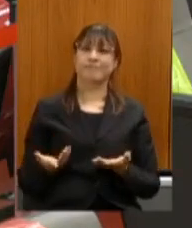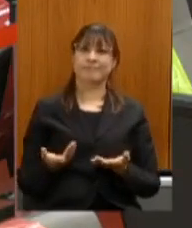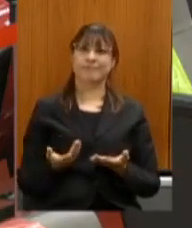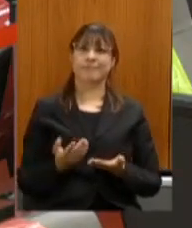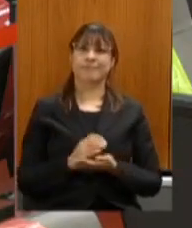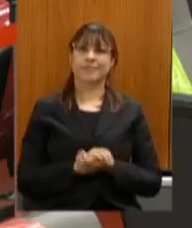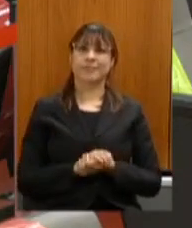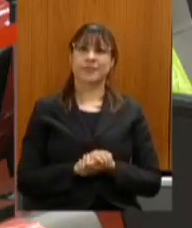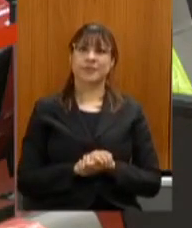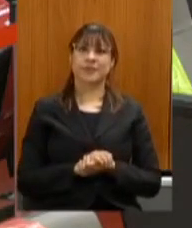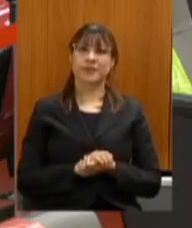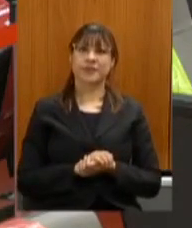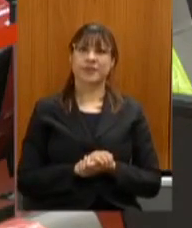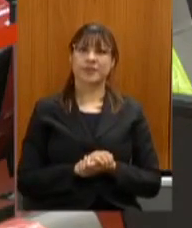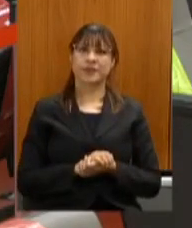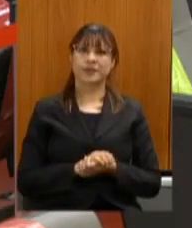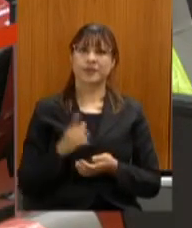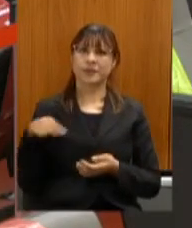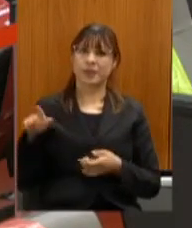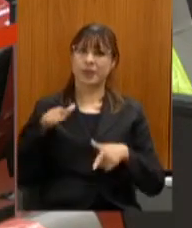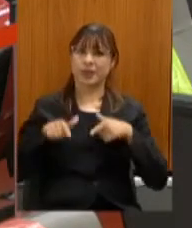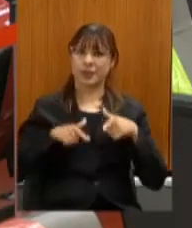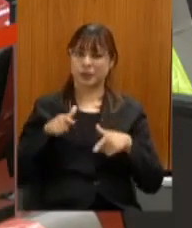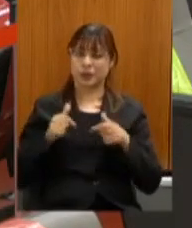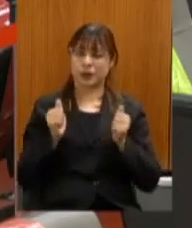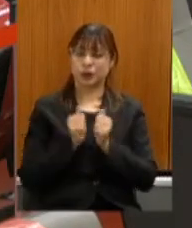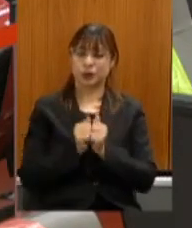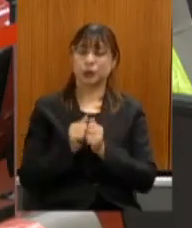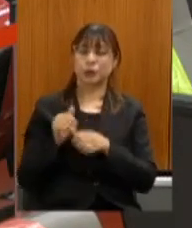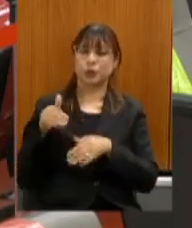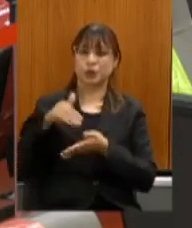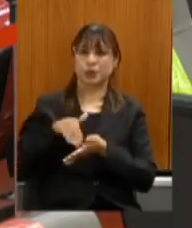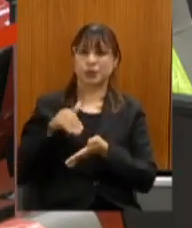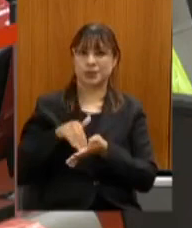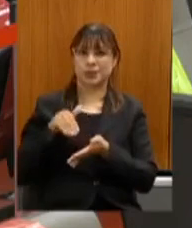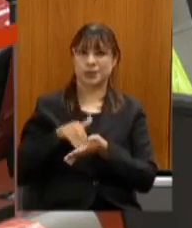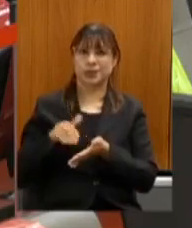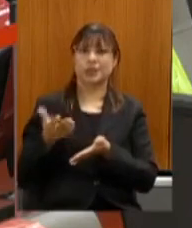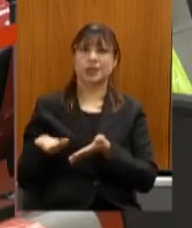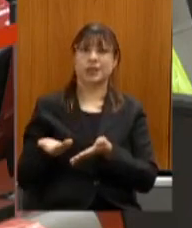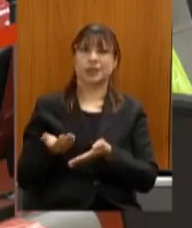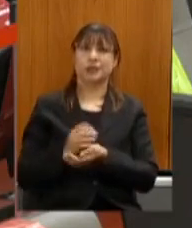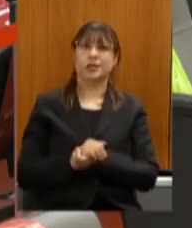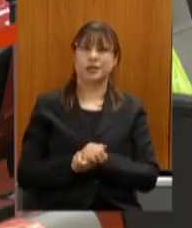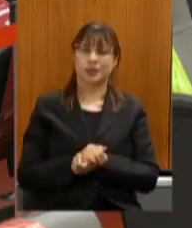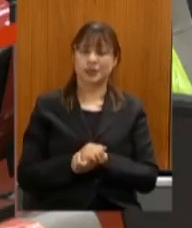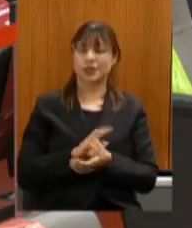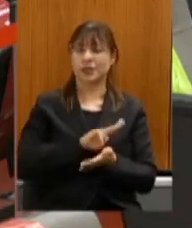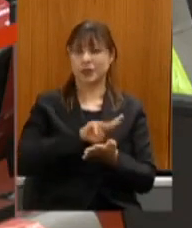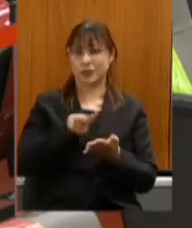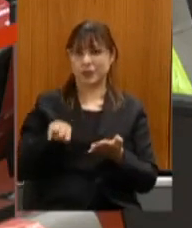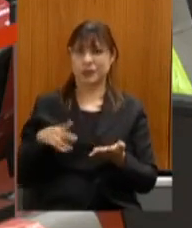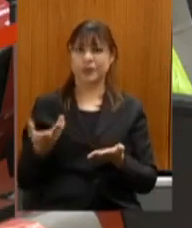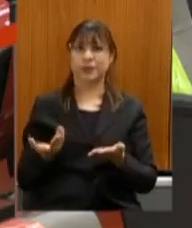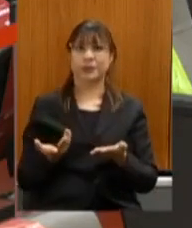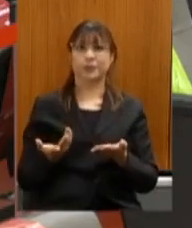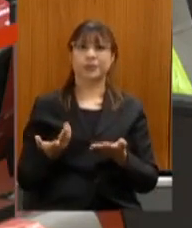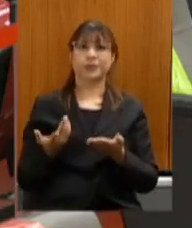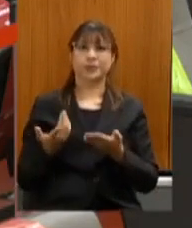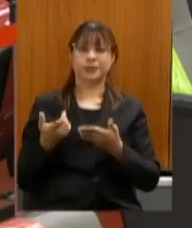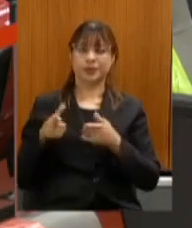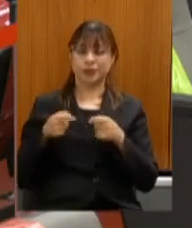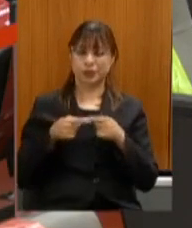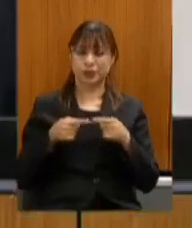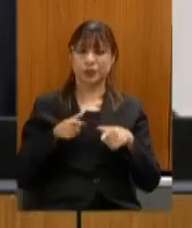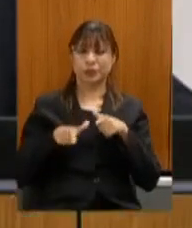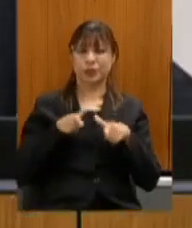que vocês têm trabalhado juntamente com o nosso secretário atendendo os mais diferentes segmentos da nossa sociedade mineira